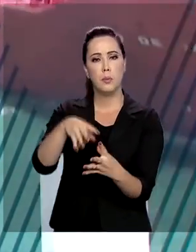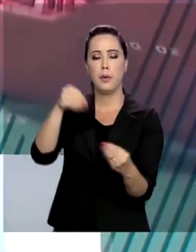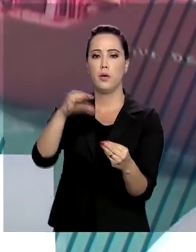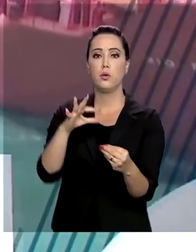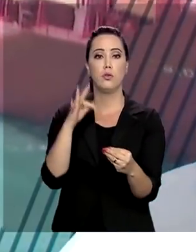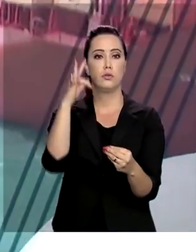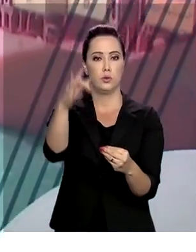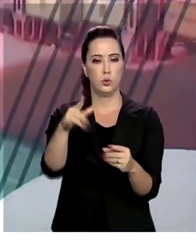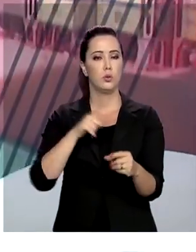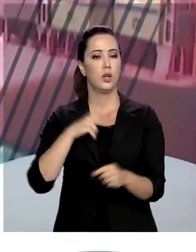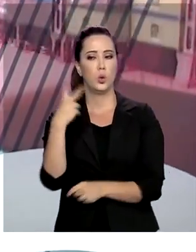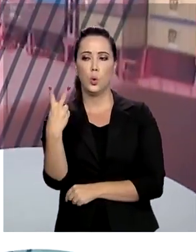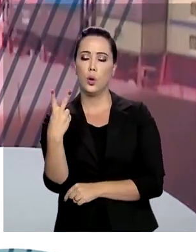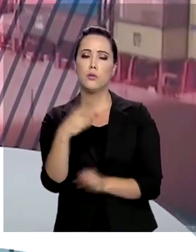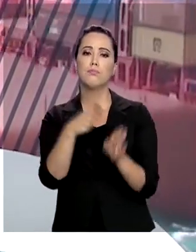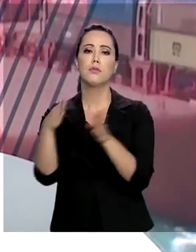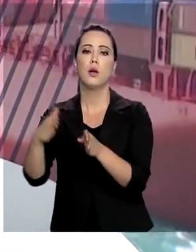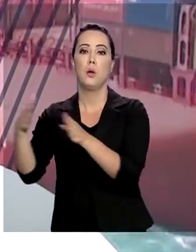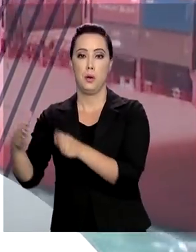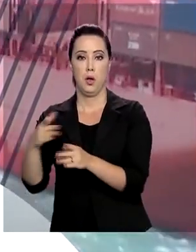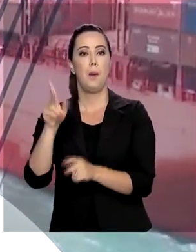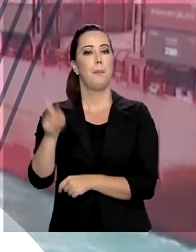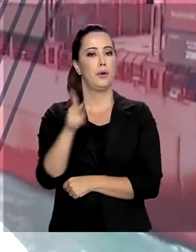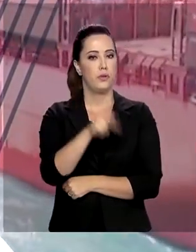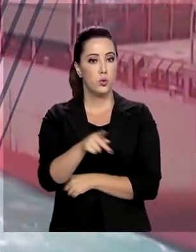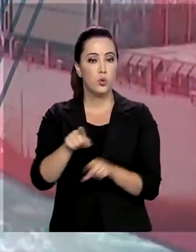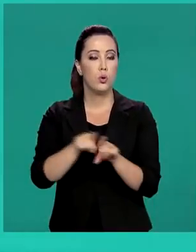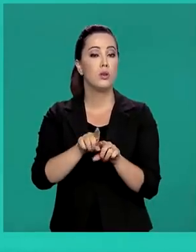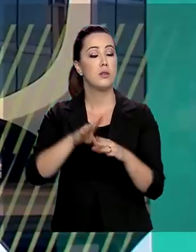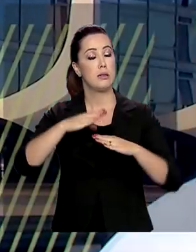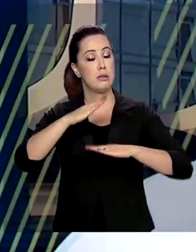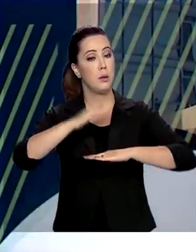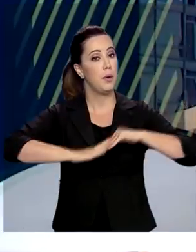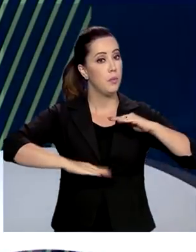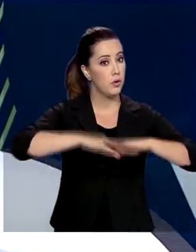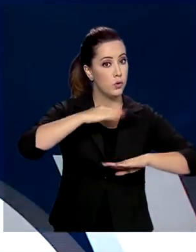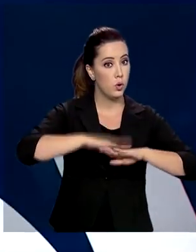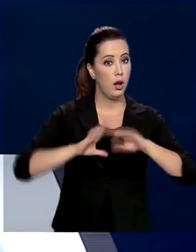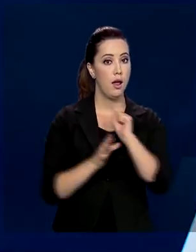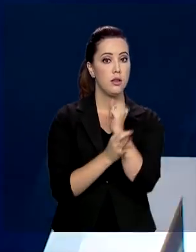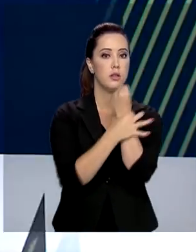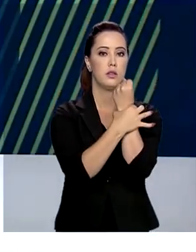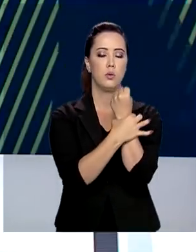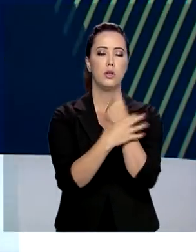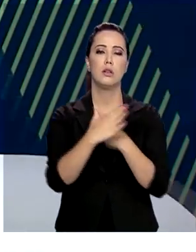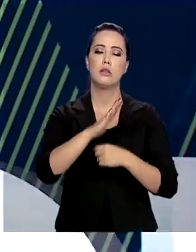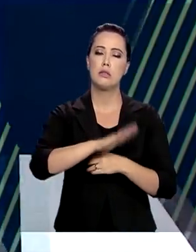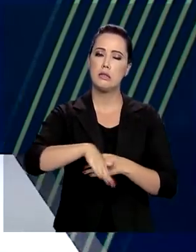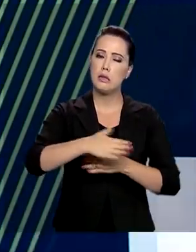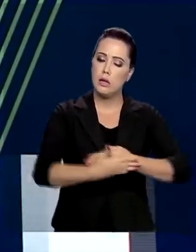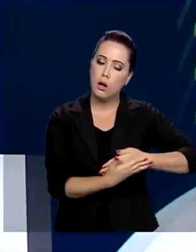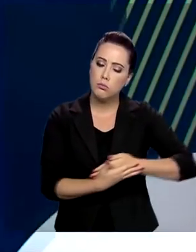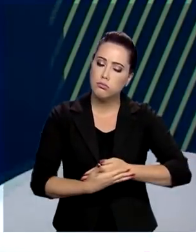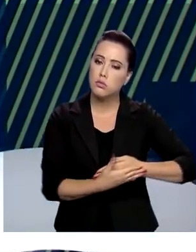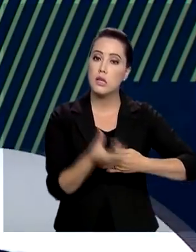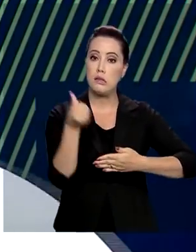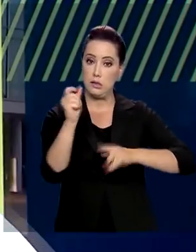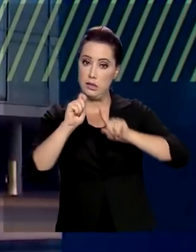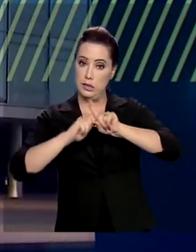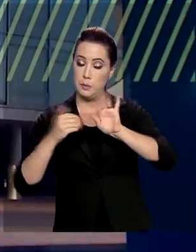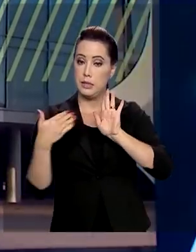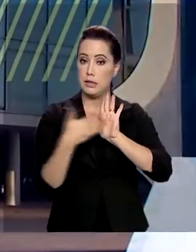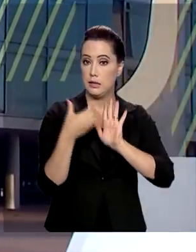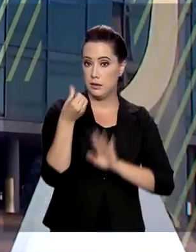para imunizar professores, profissionais das forças de segurança e crianças de seis meses a menores de seis anos, alcançando